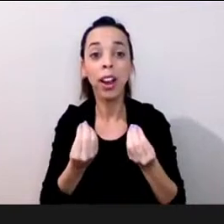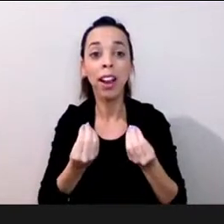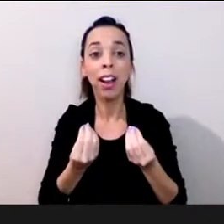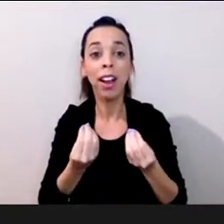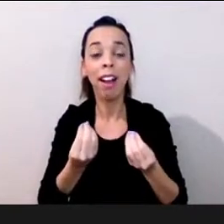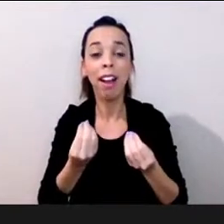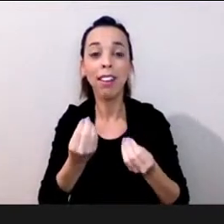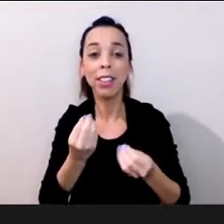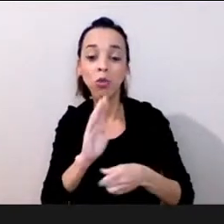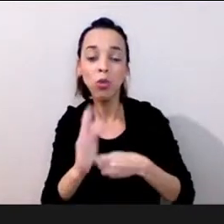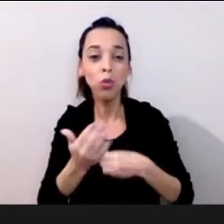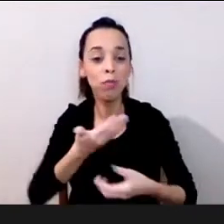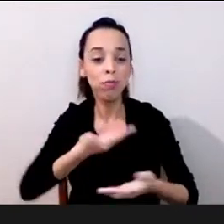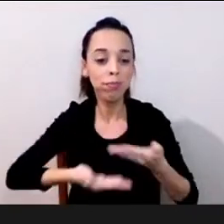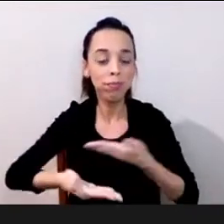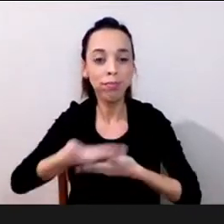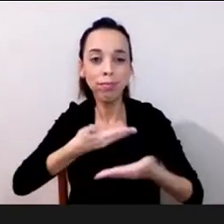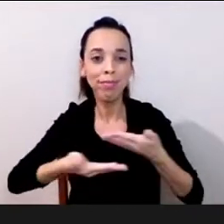Ana e com a Bartira